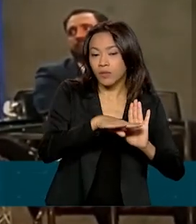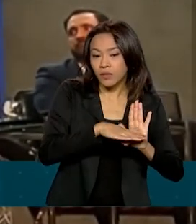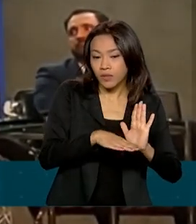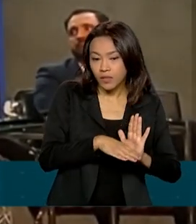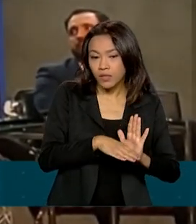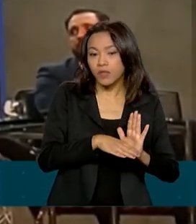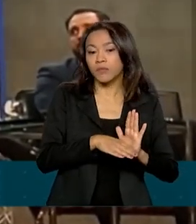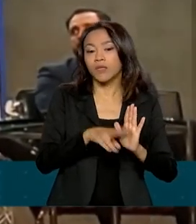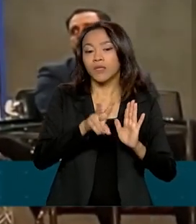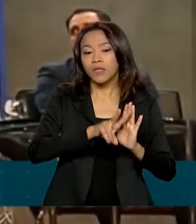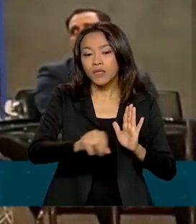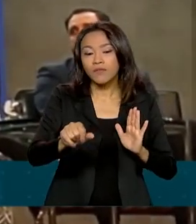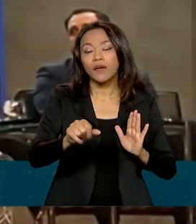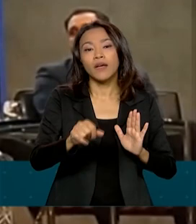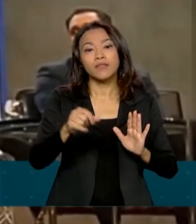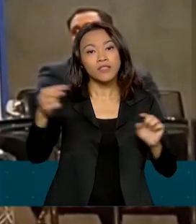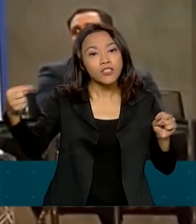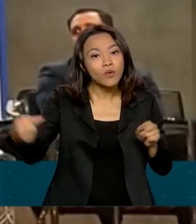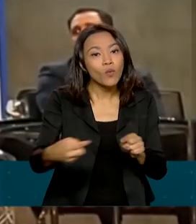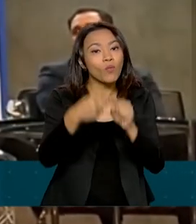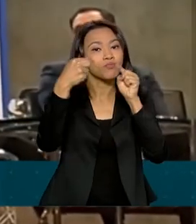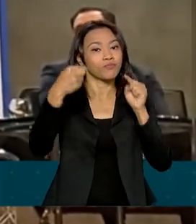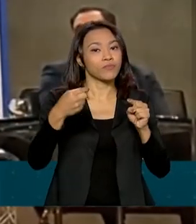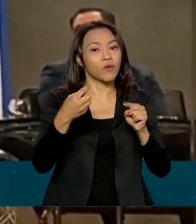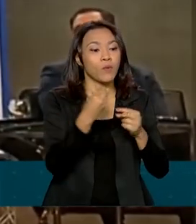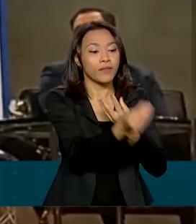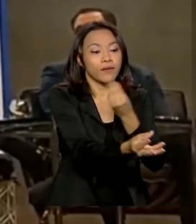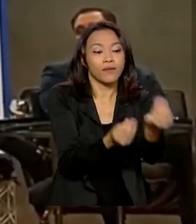remunerar de acordo com as entregas, o Previne Brasil.